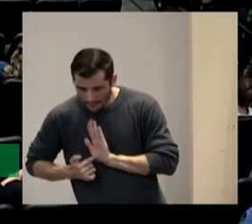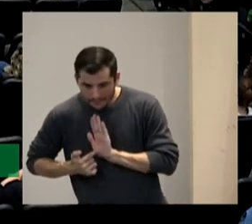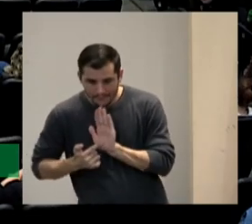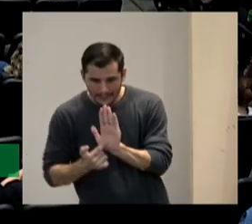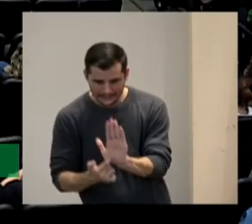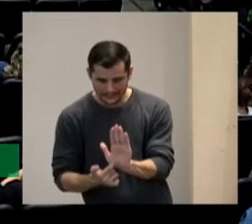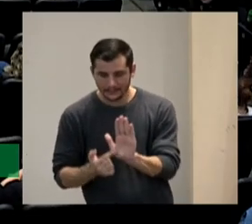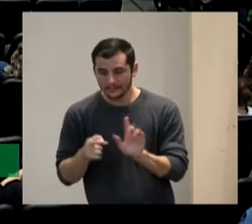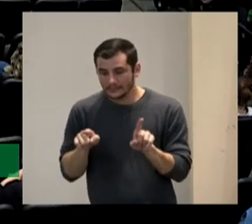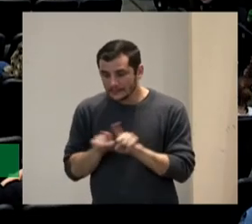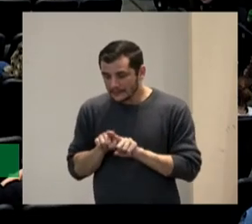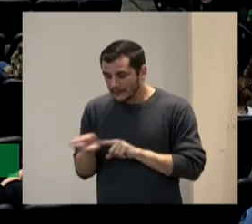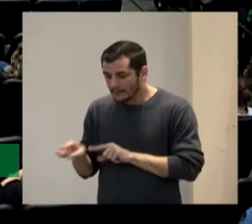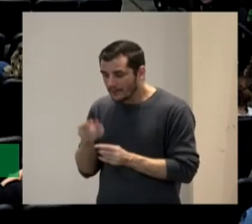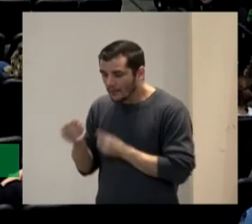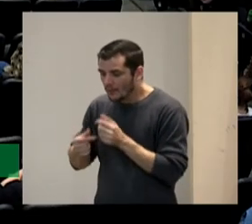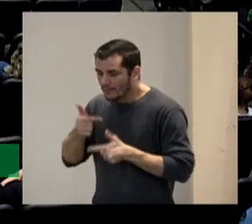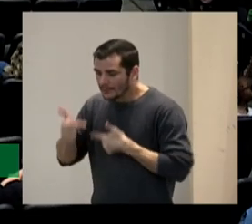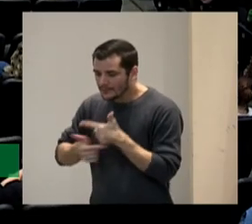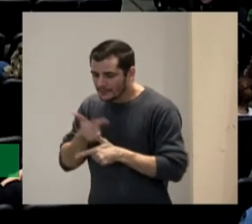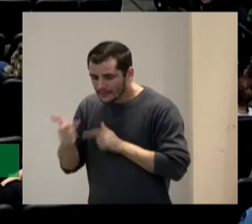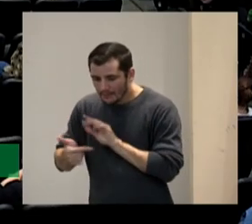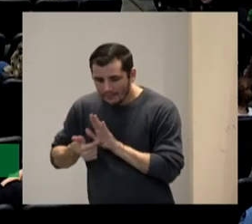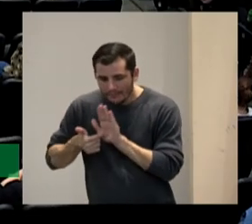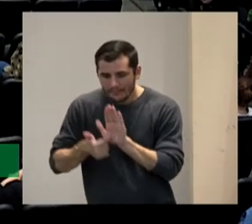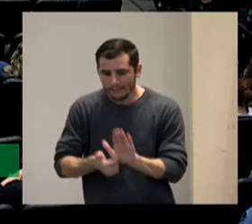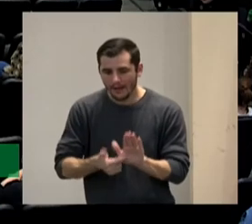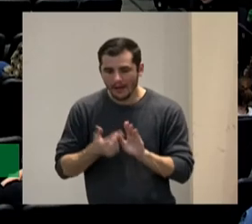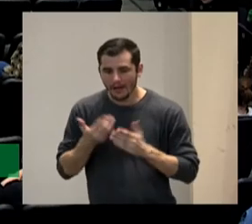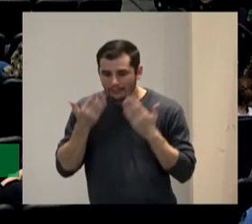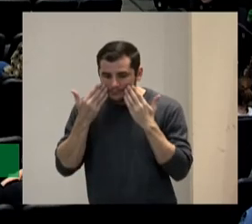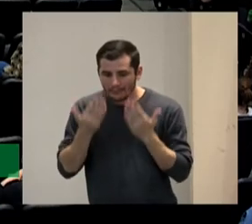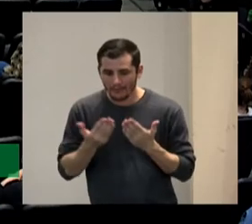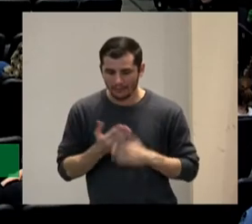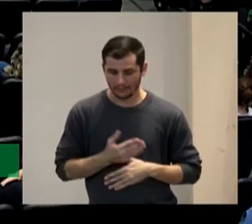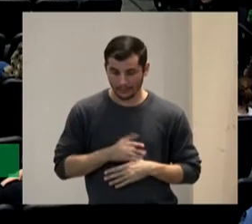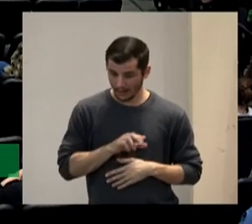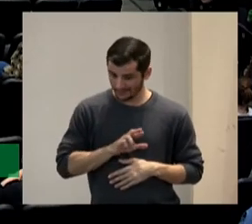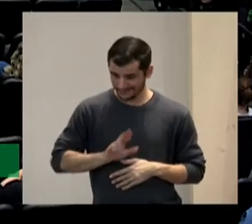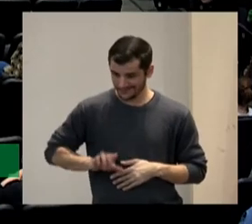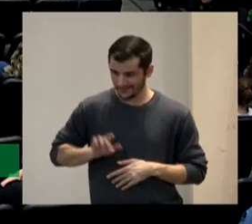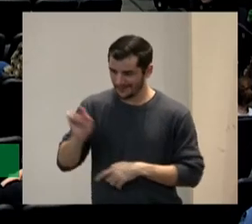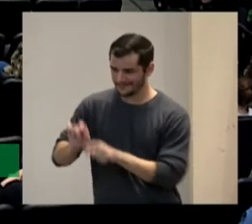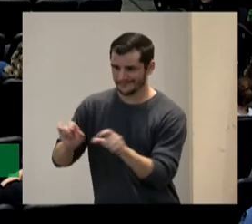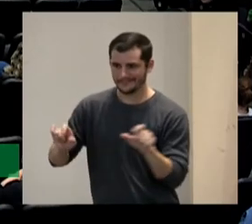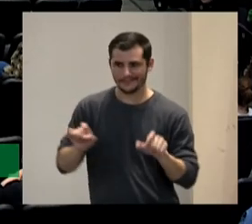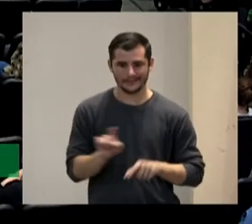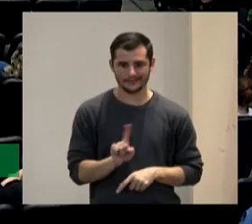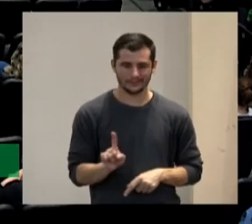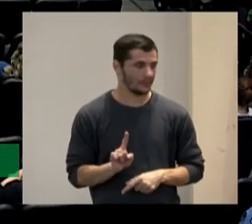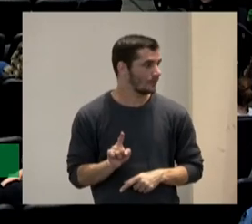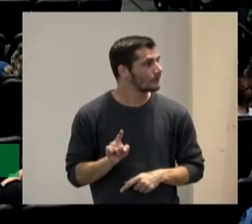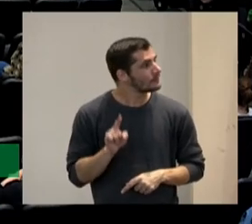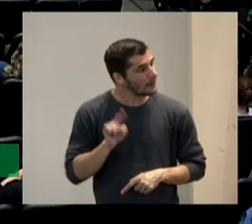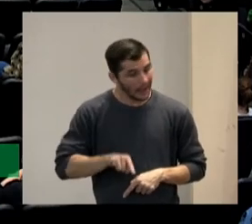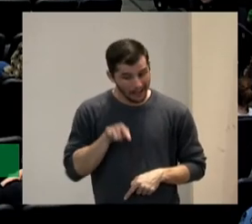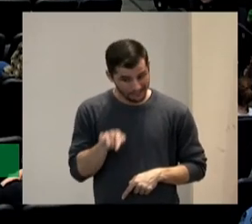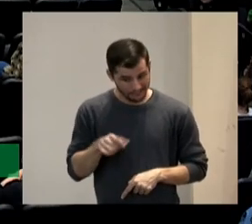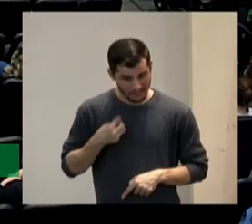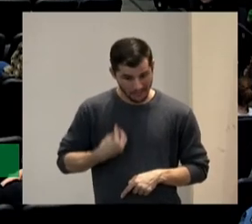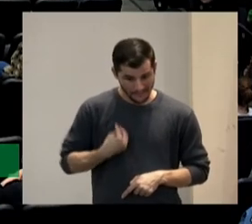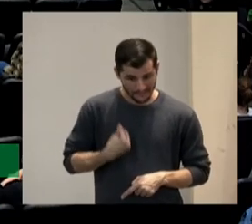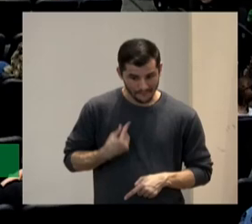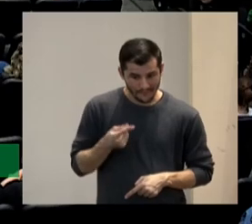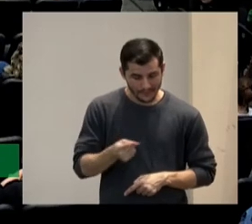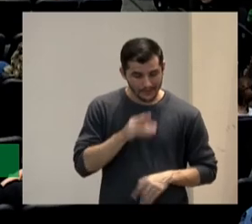que é deficiente não as pessoas isso mesmo faz com que às